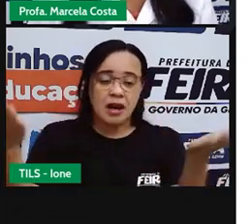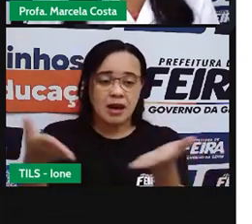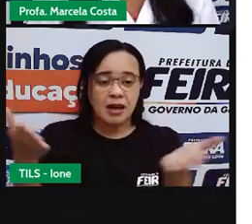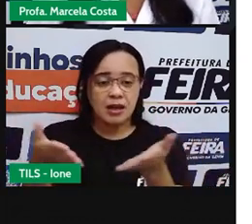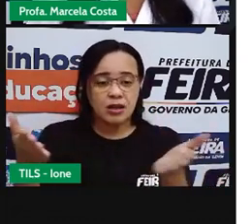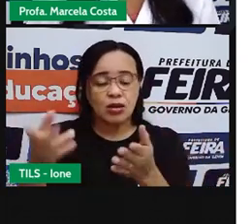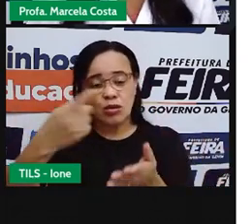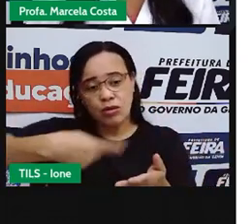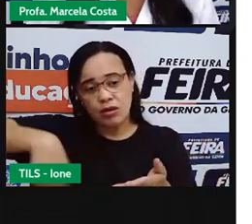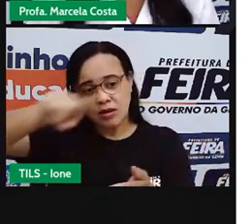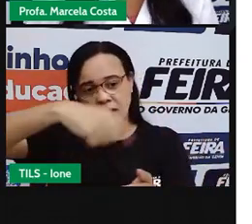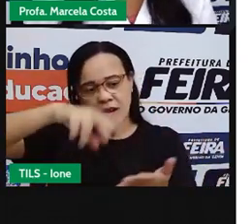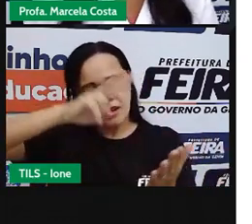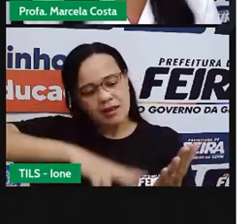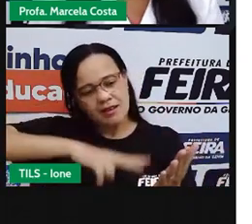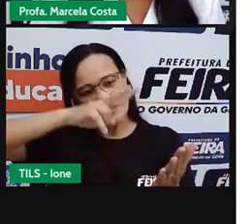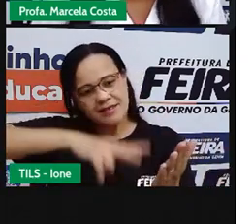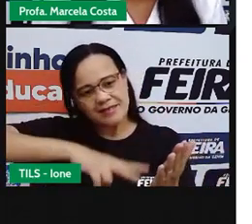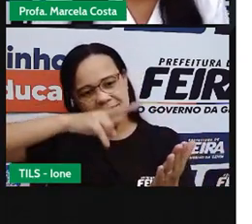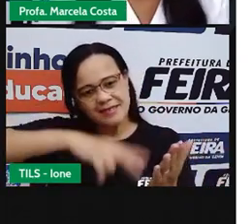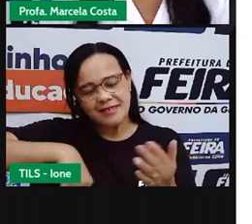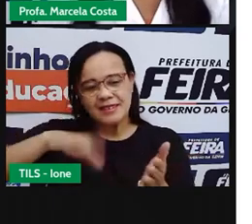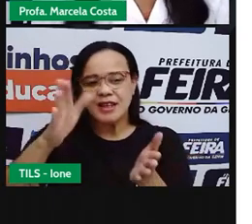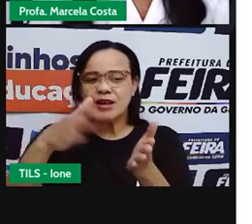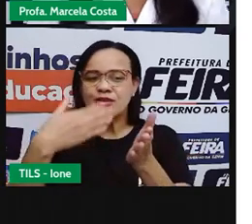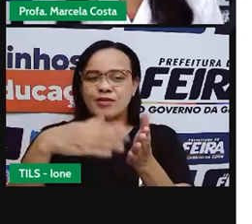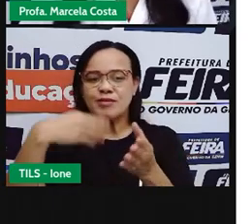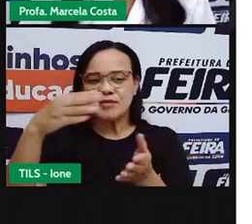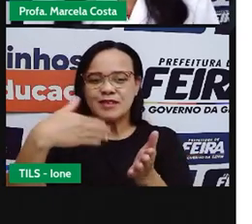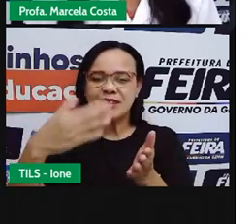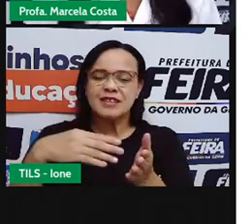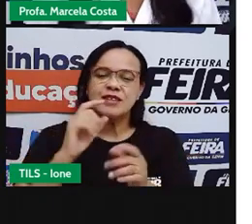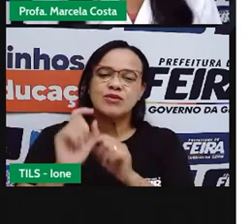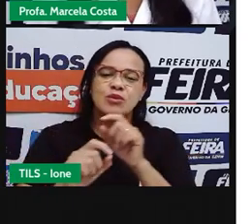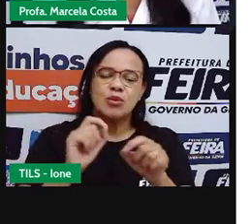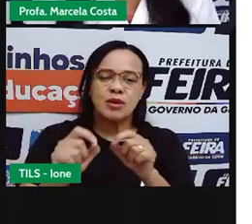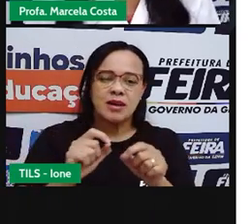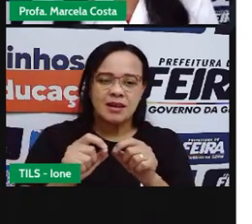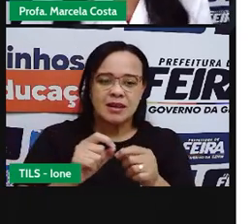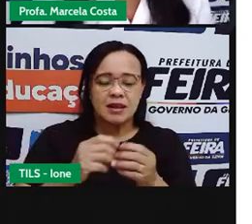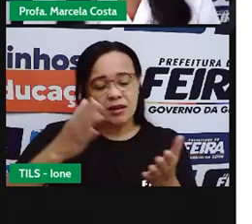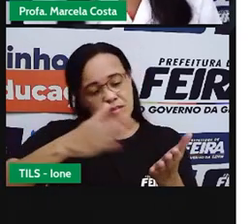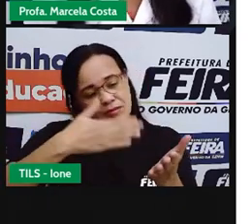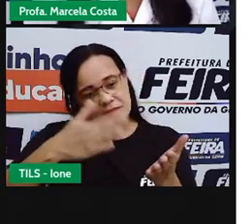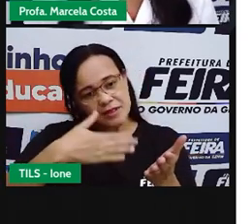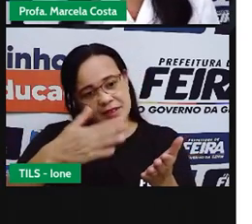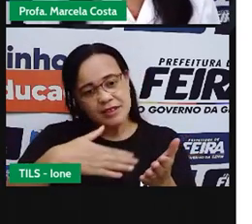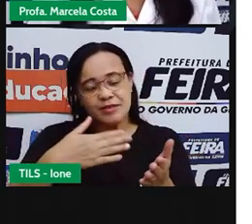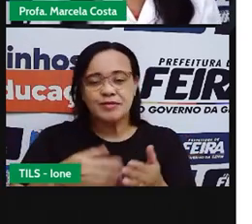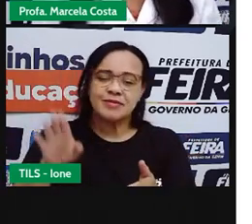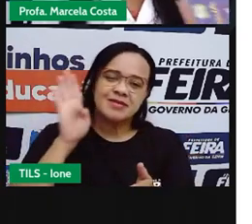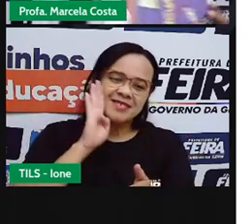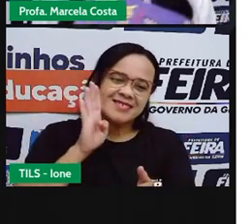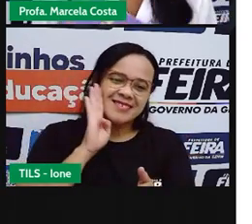Fazer uma leitura Trouxe pra vocês O livro